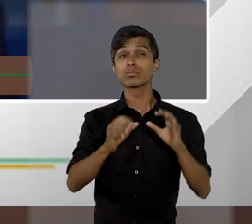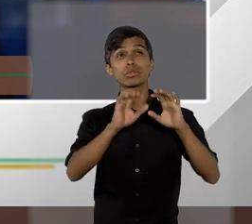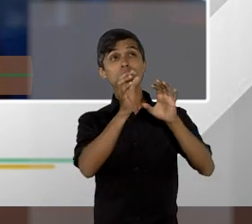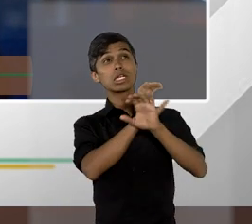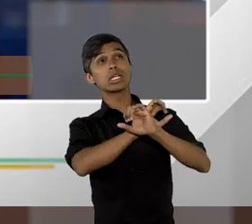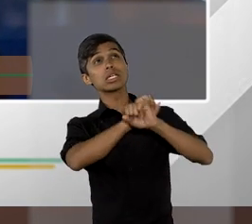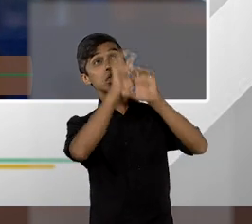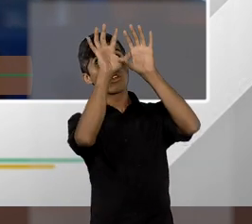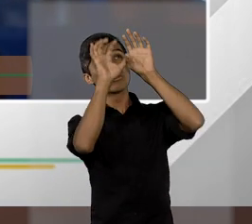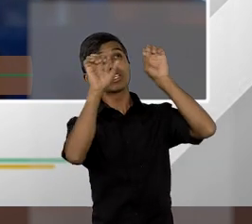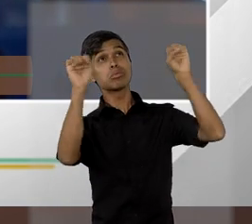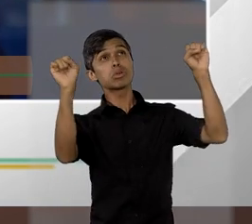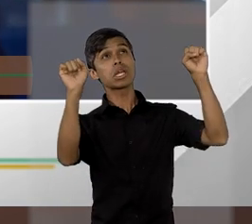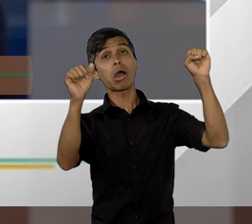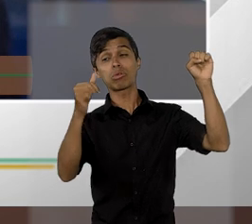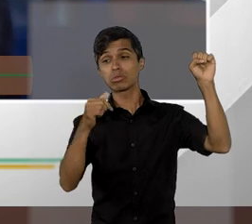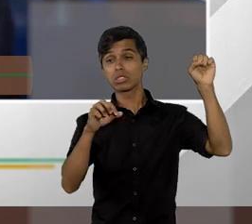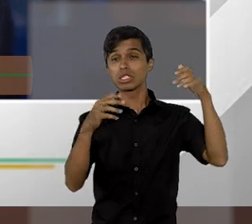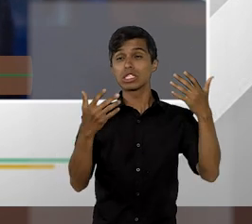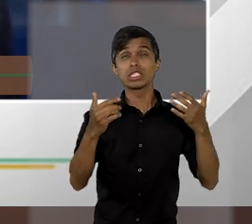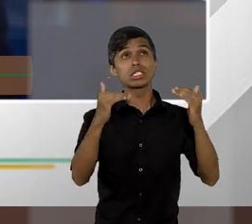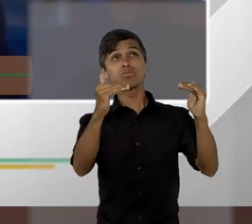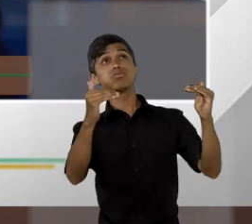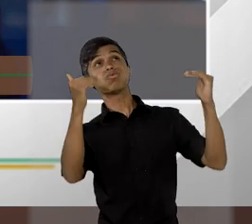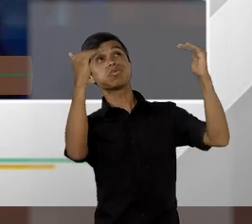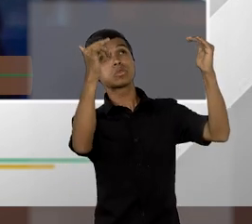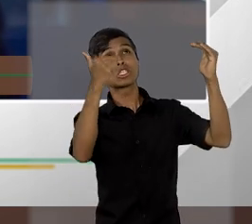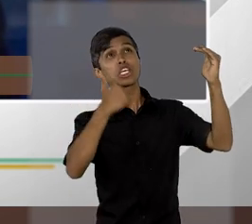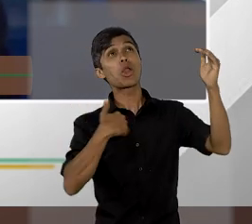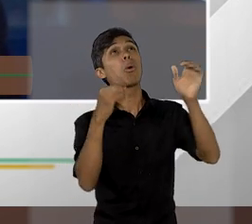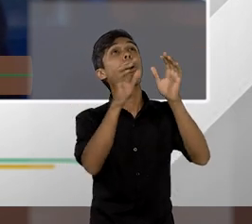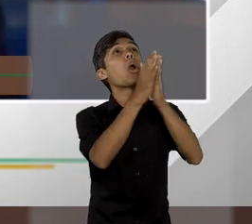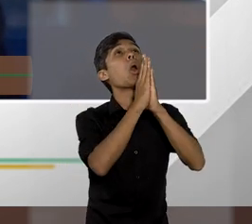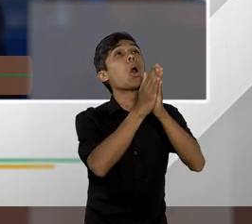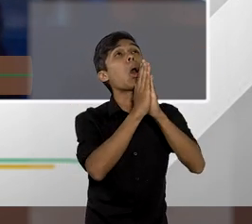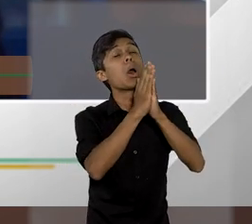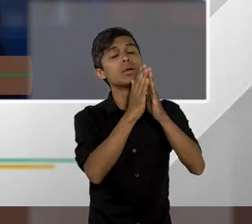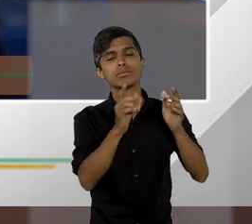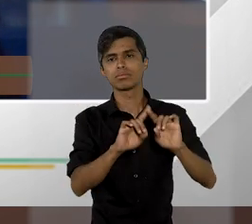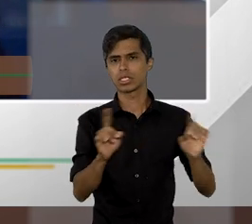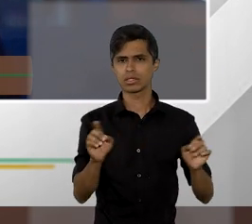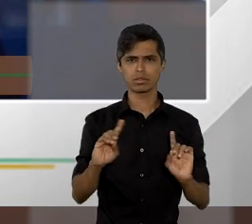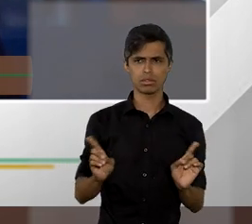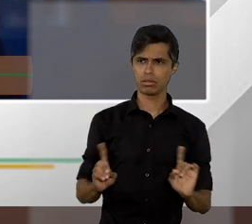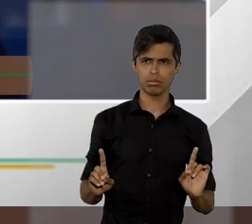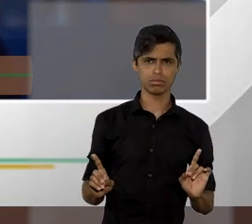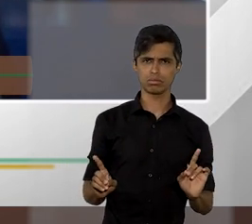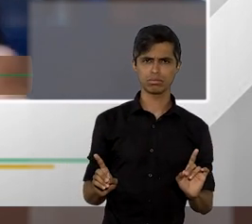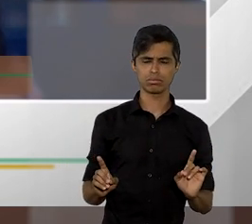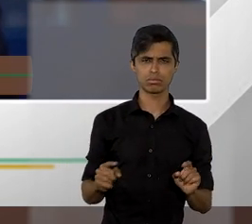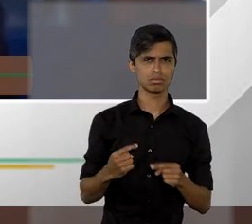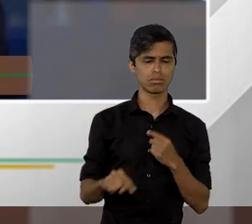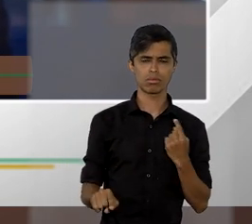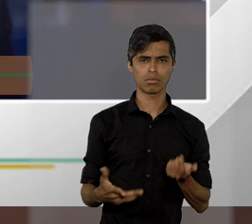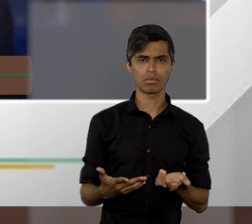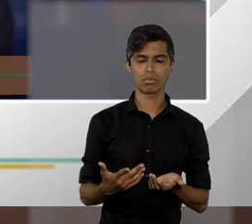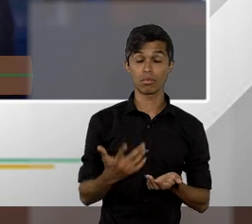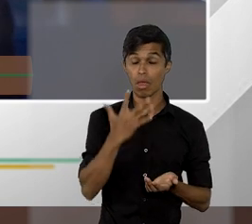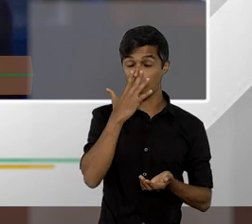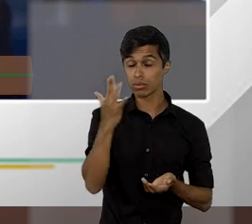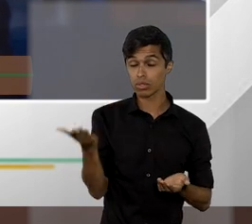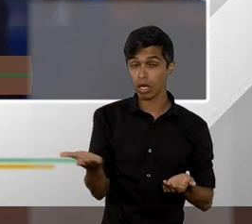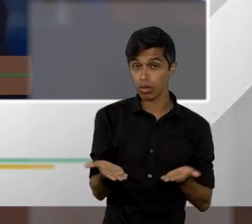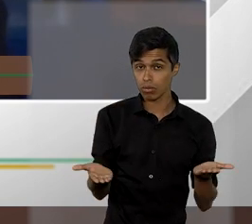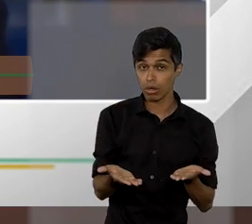um tribunal superior de apelação. E ele não é um tribunal, um grande tribunal de apelação. Então, me parece que agora